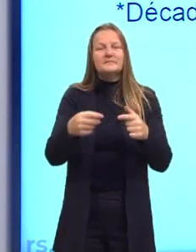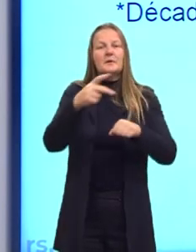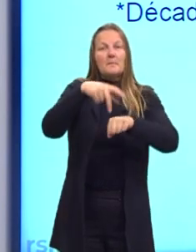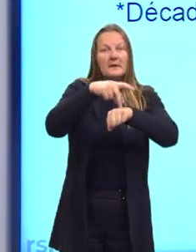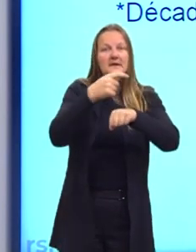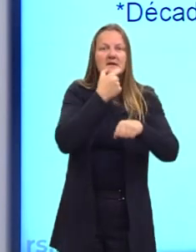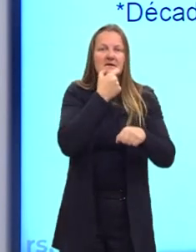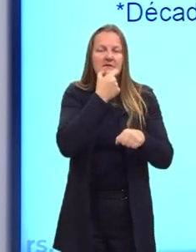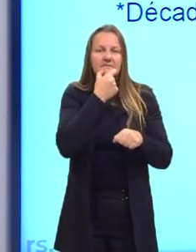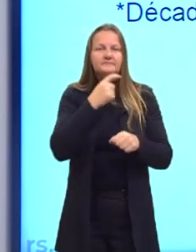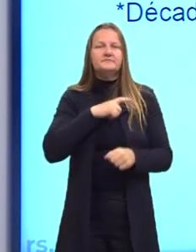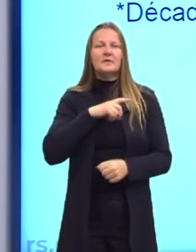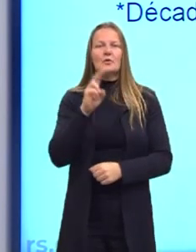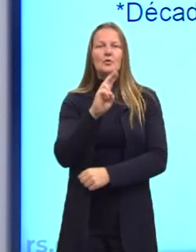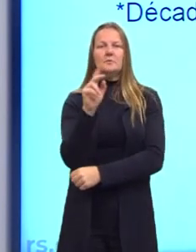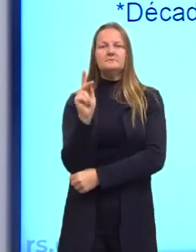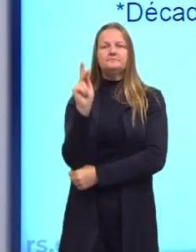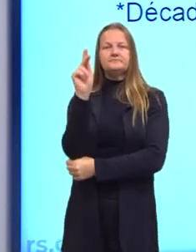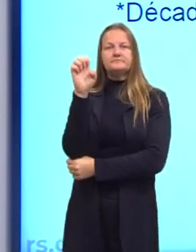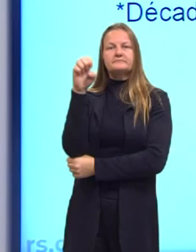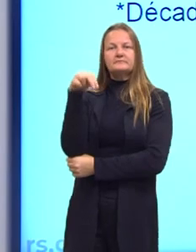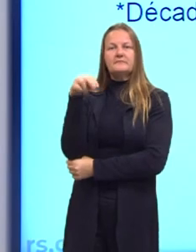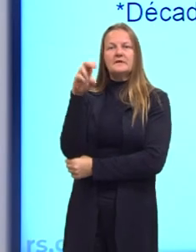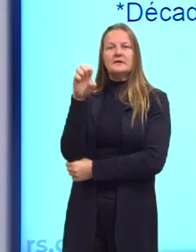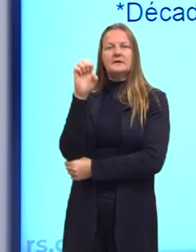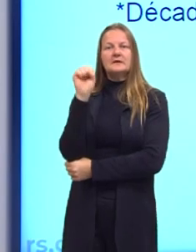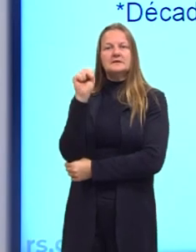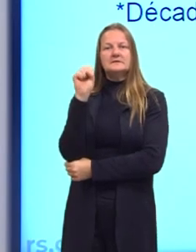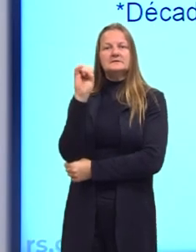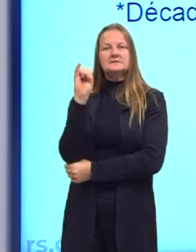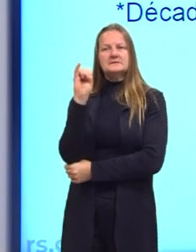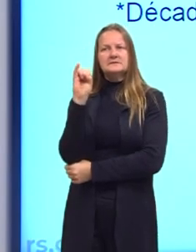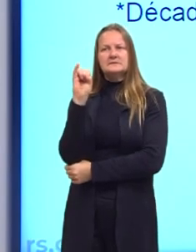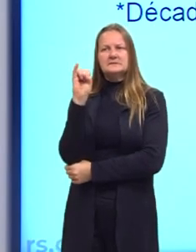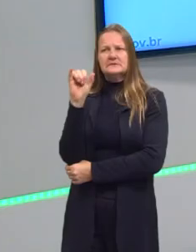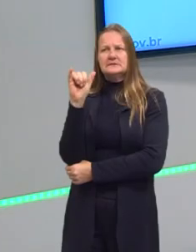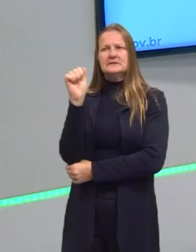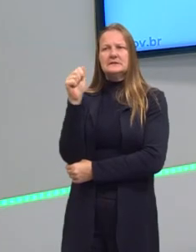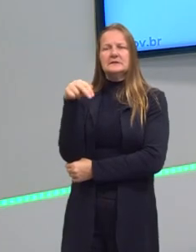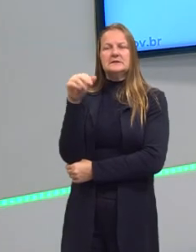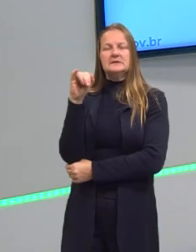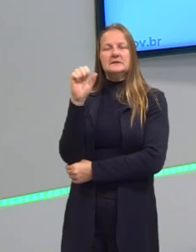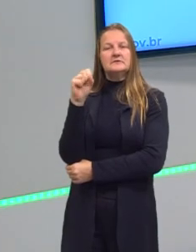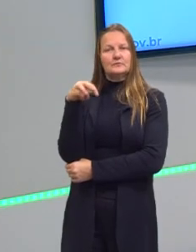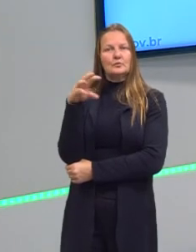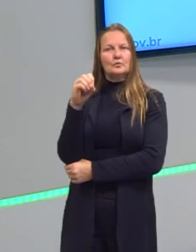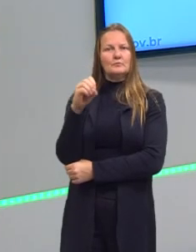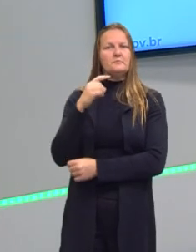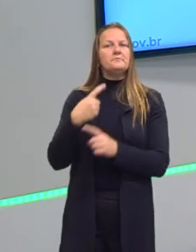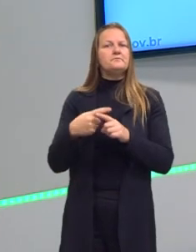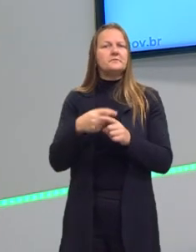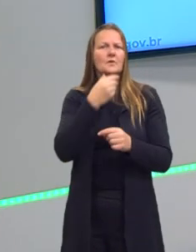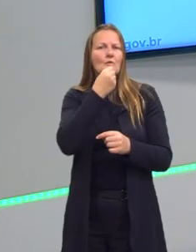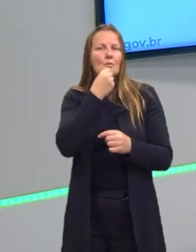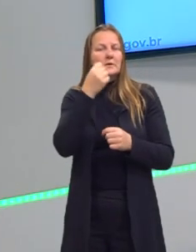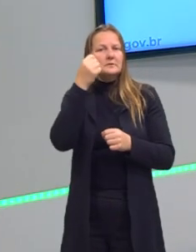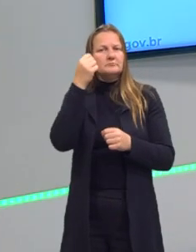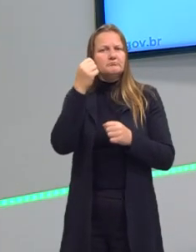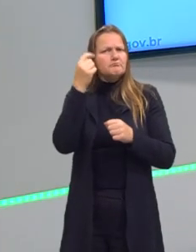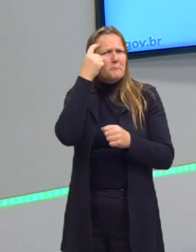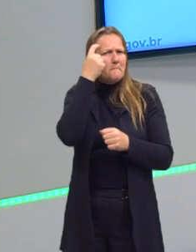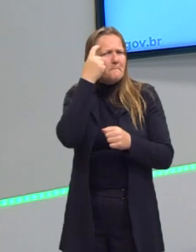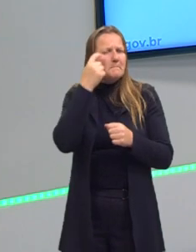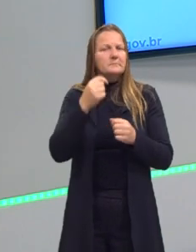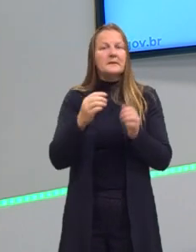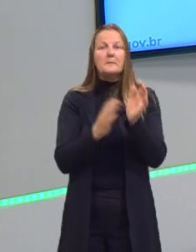o keynesianismo. John Maynard Kennedy. O que ele vai propor? O keynesianismo propõe, então,